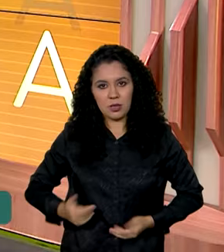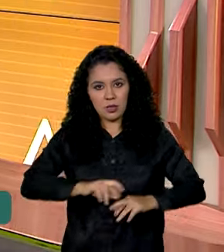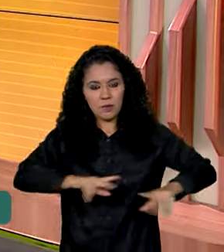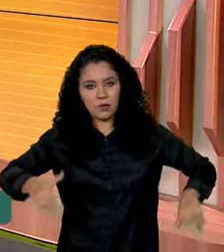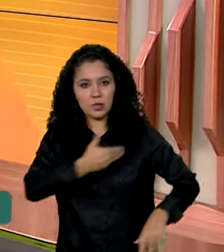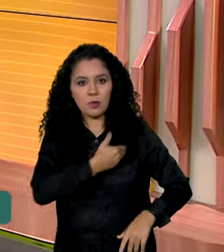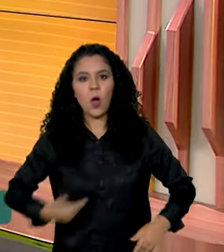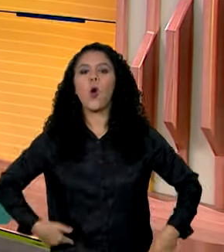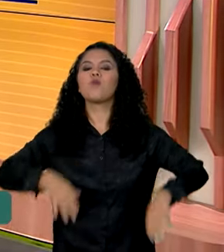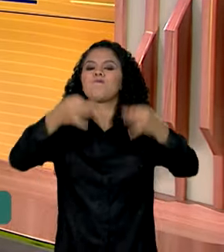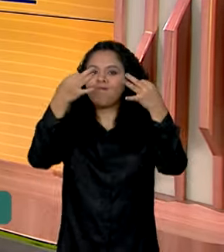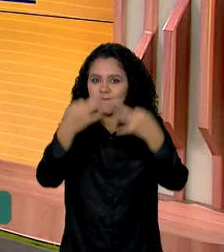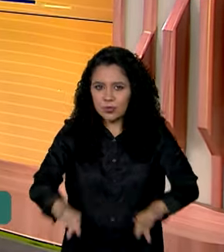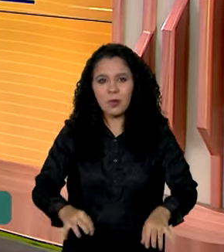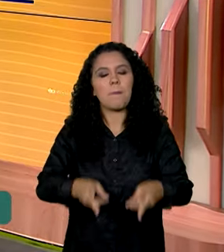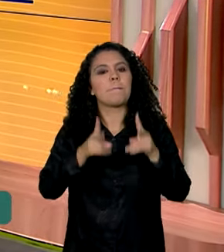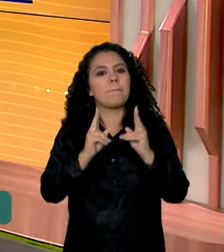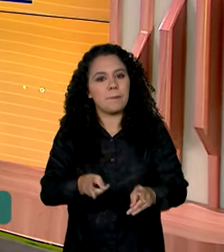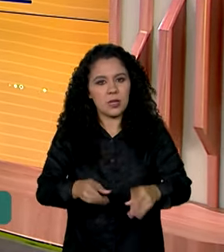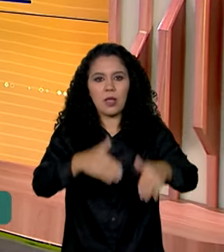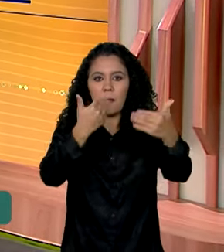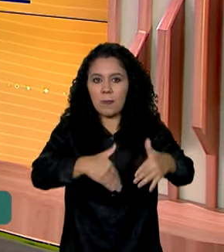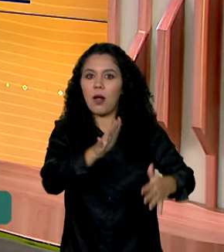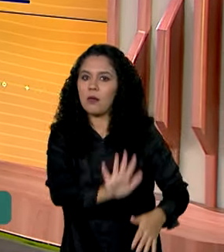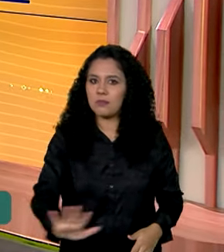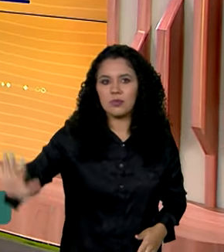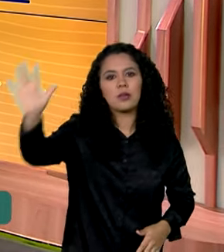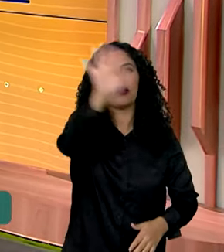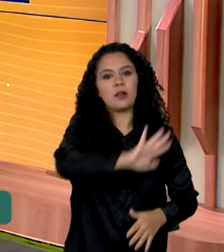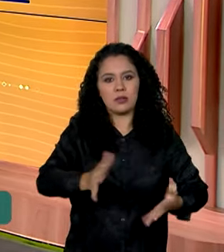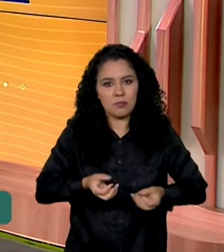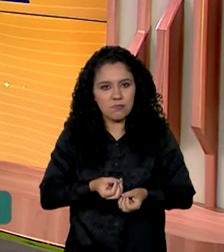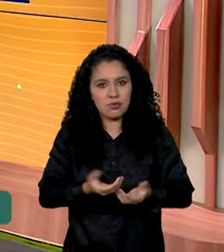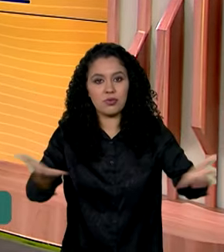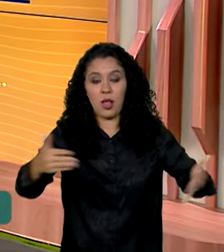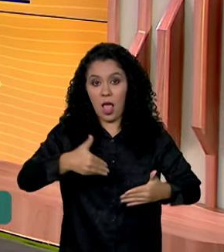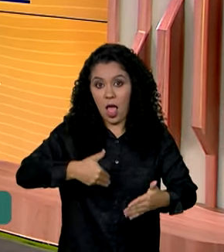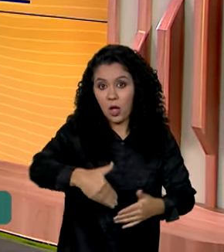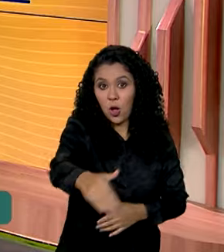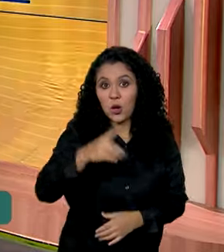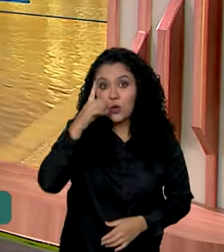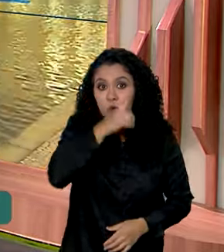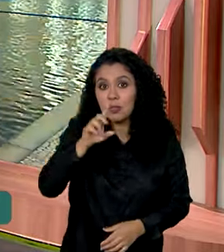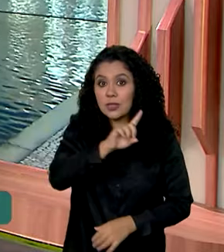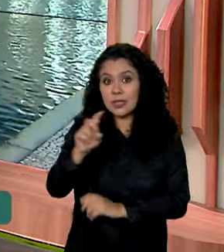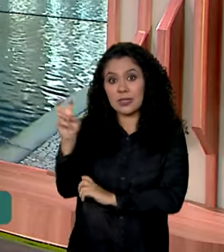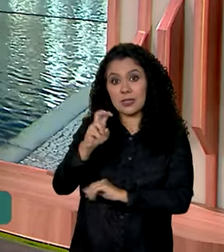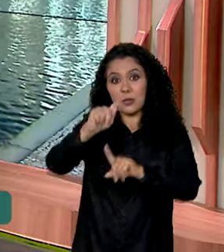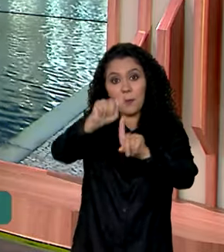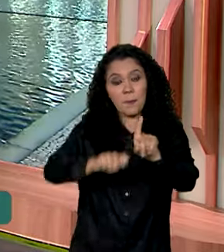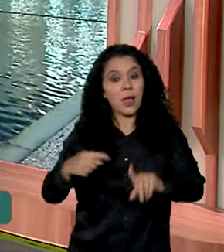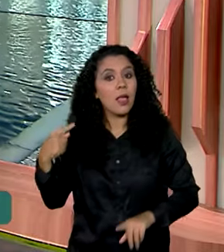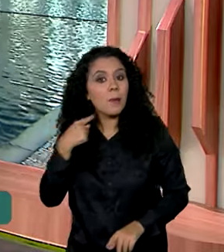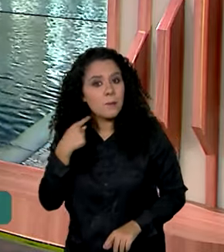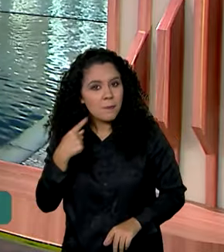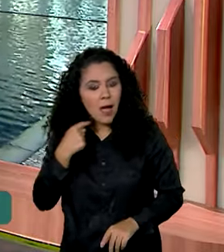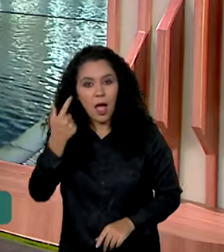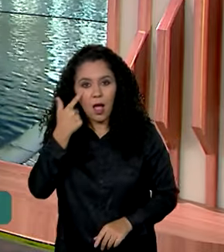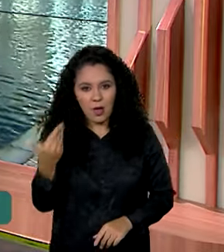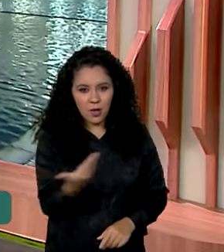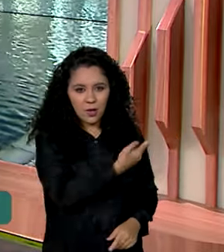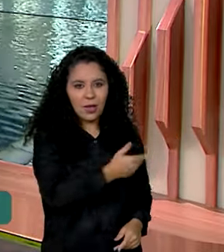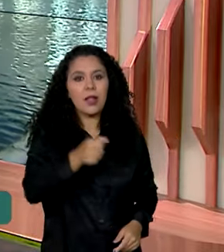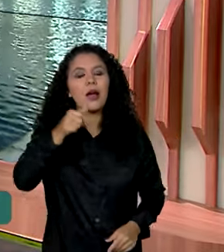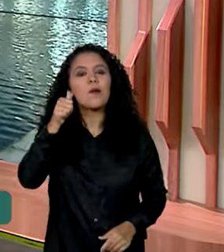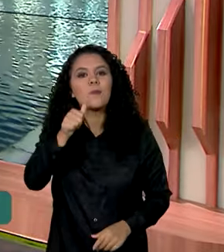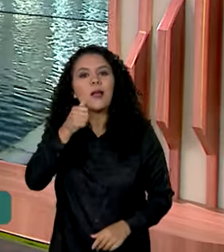confirmou que está mantida em todo o país a aplicação das provas neste domingo, 5 de maio. E a gente volta a falar com a